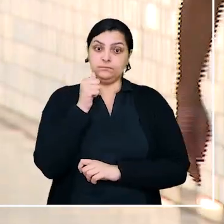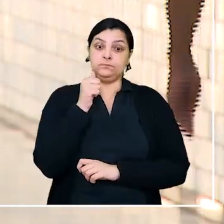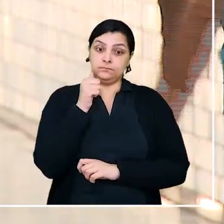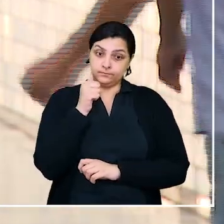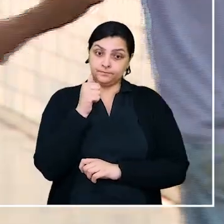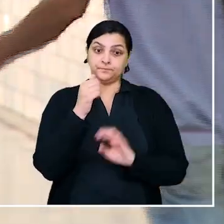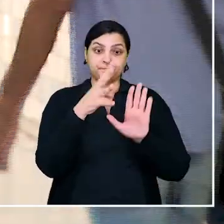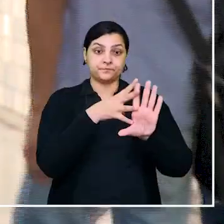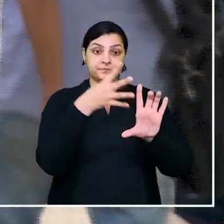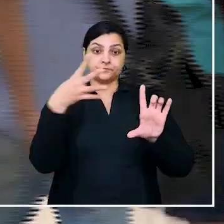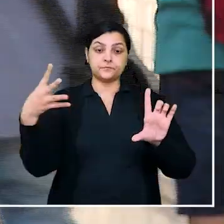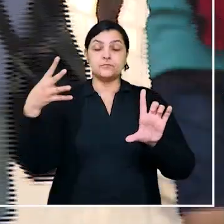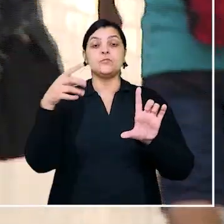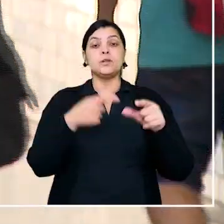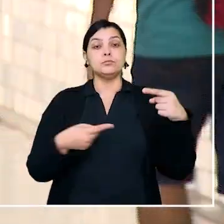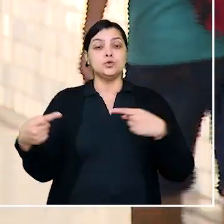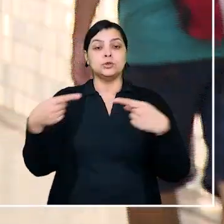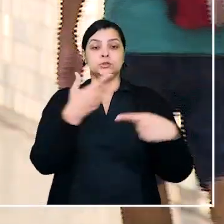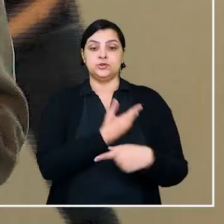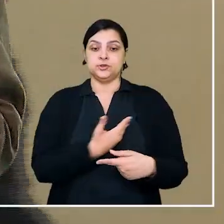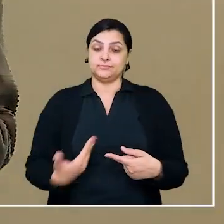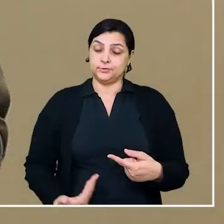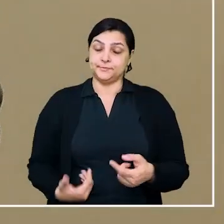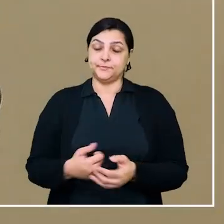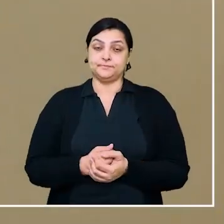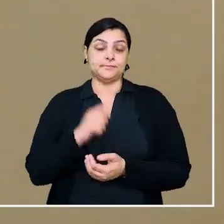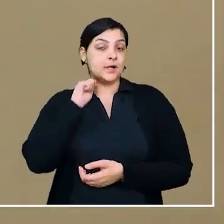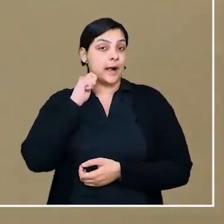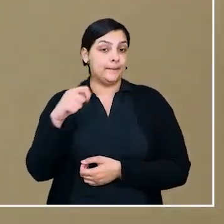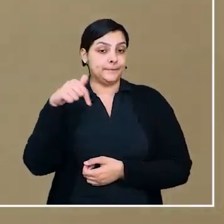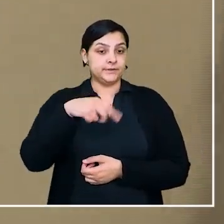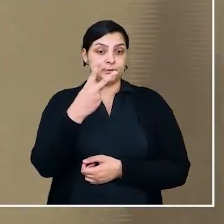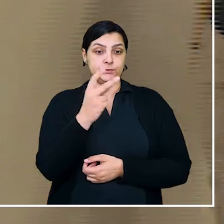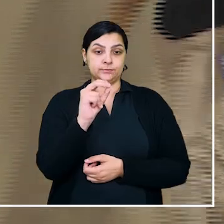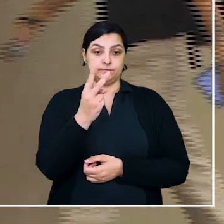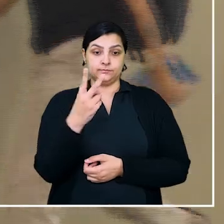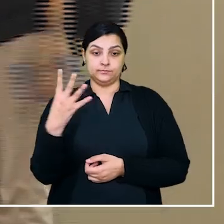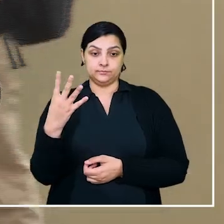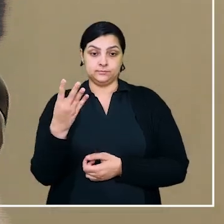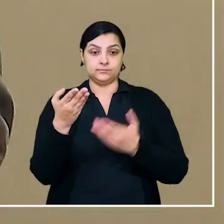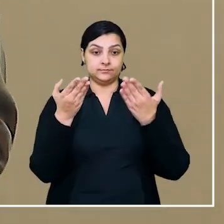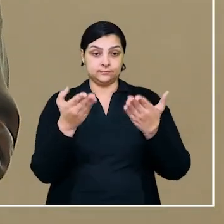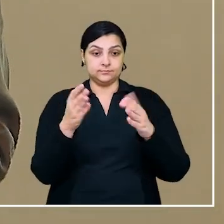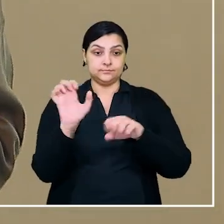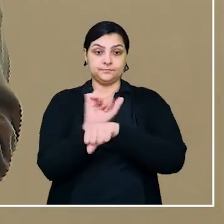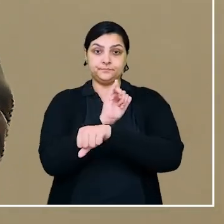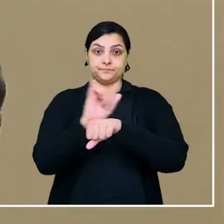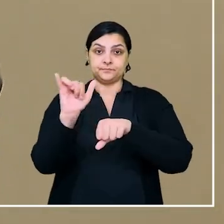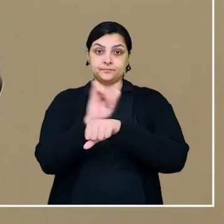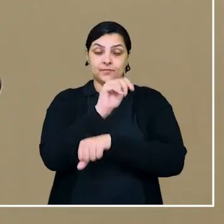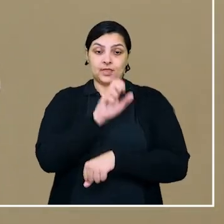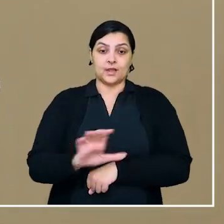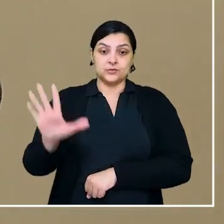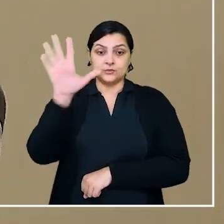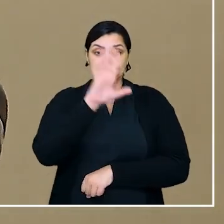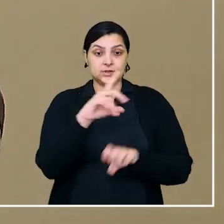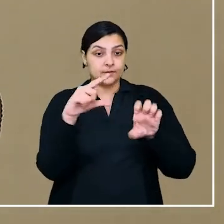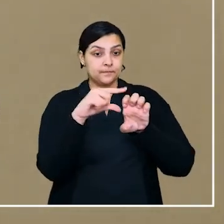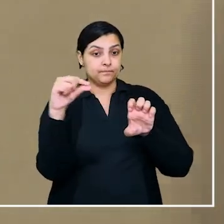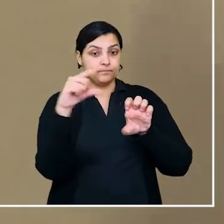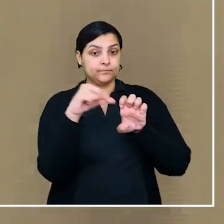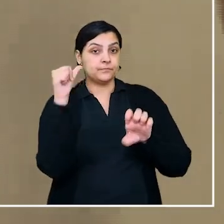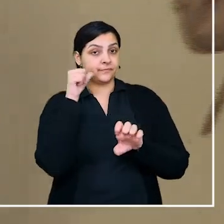está na agenda de políticas públicas. Em abril deste ano, foi criada a Estratégia Nacional de